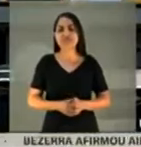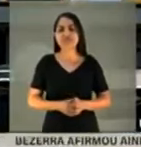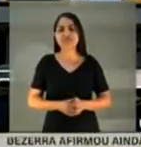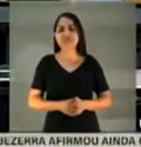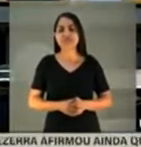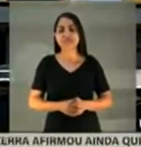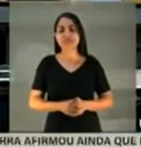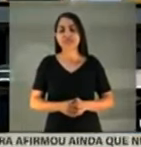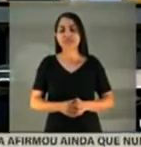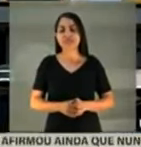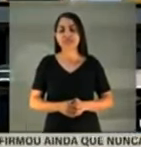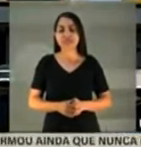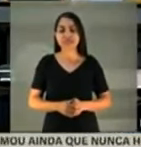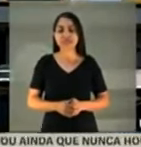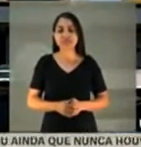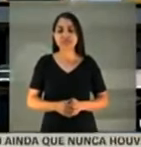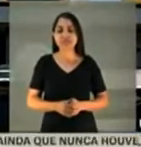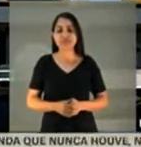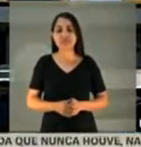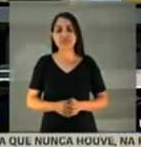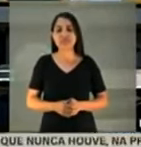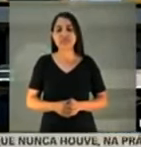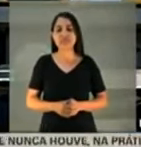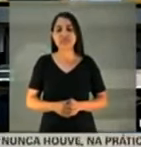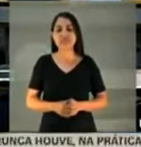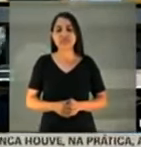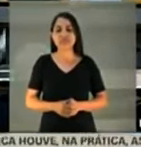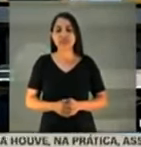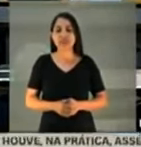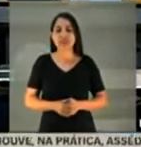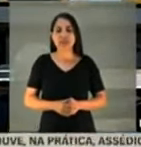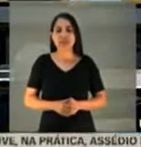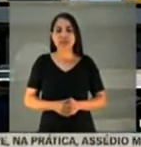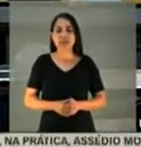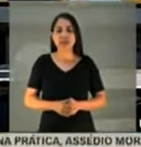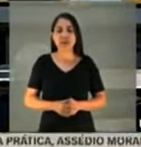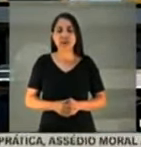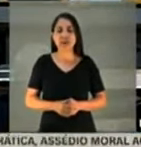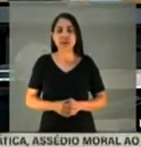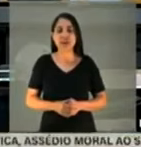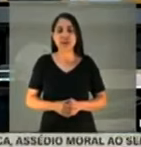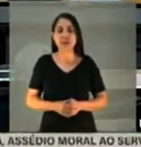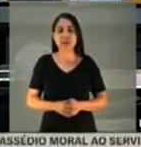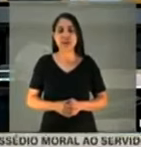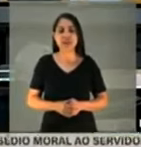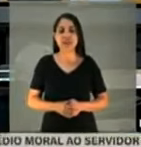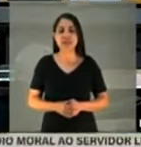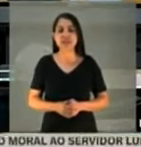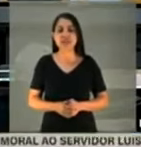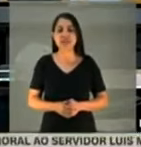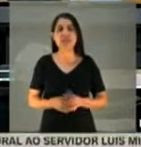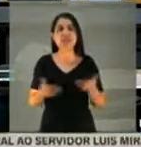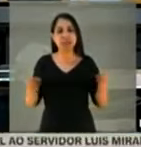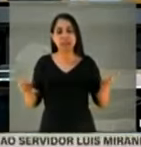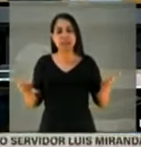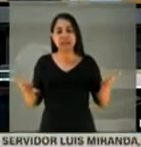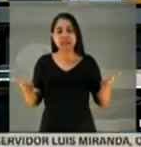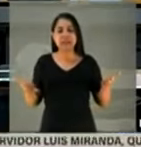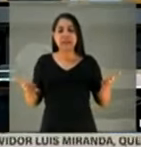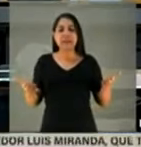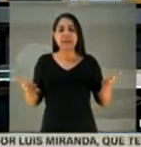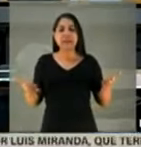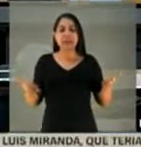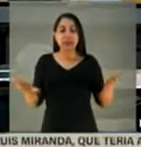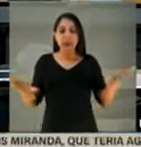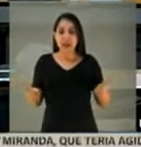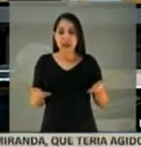Obrigado, senhora Presidente. Agora ouviremos a líder da bancada feminina, senadora